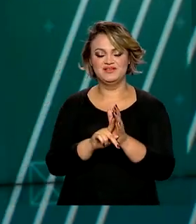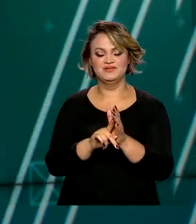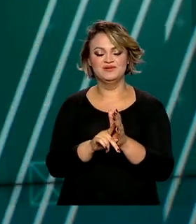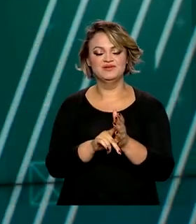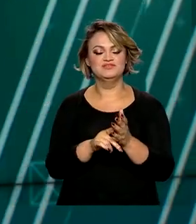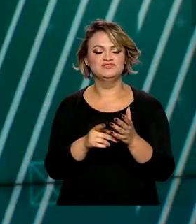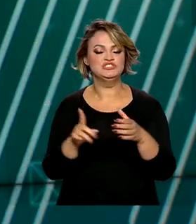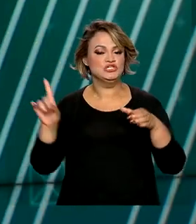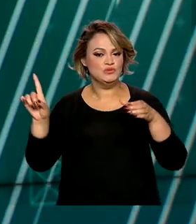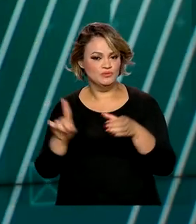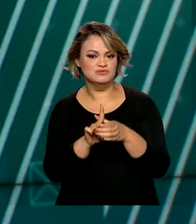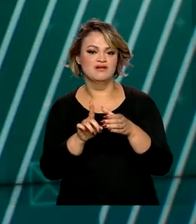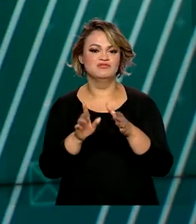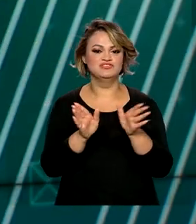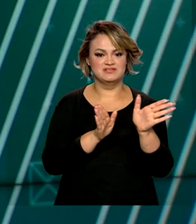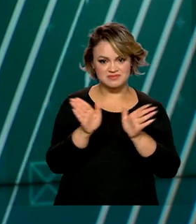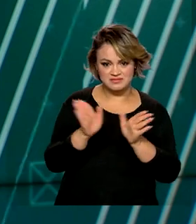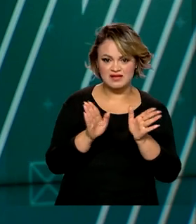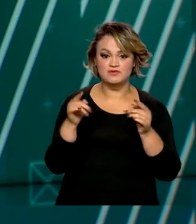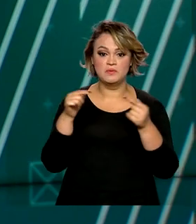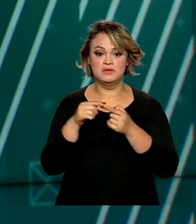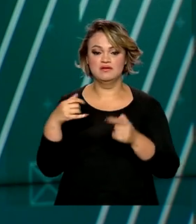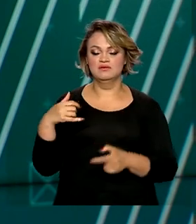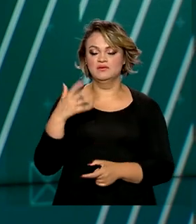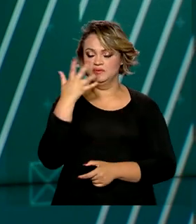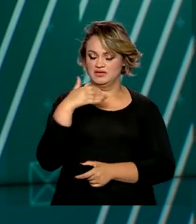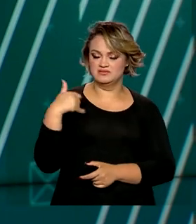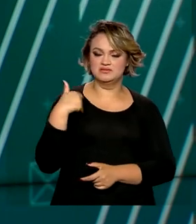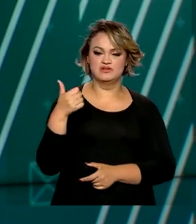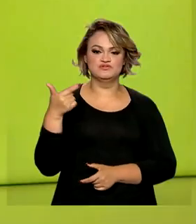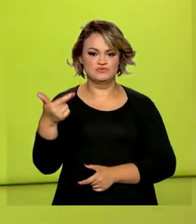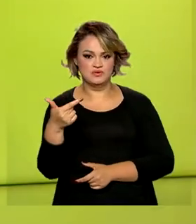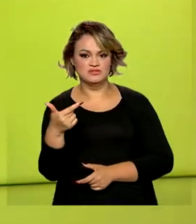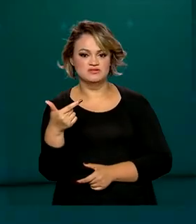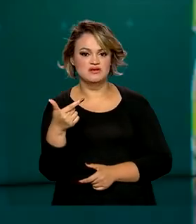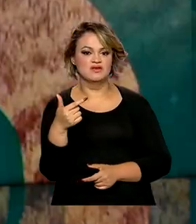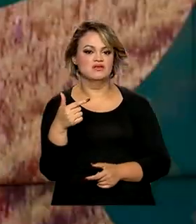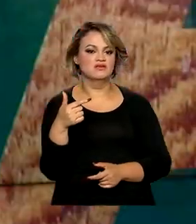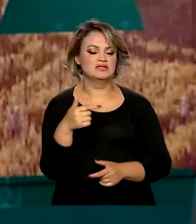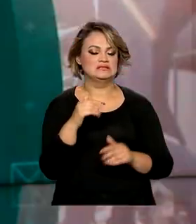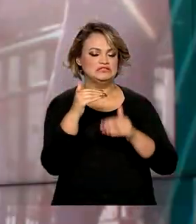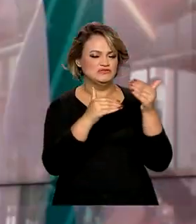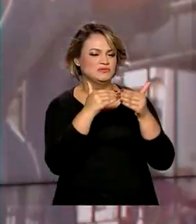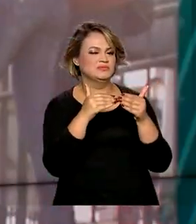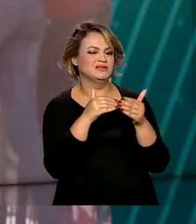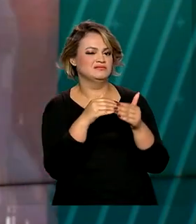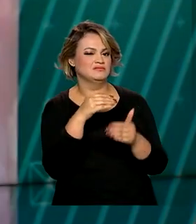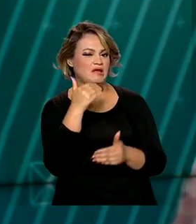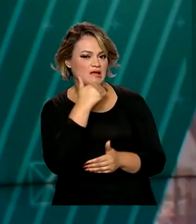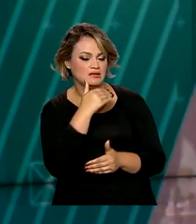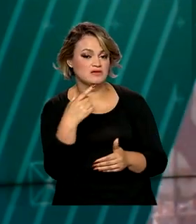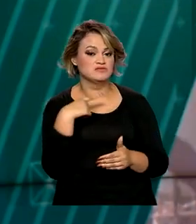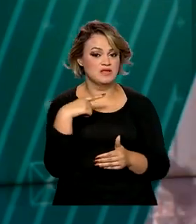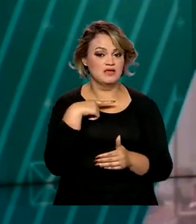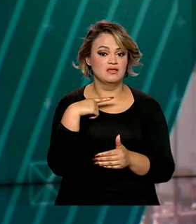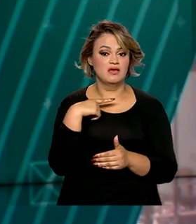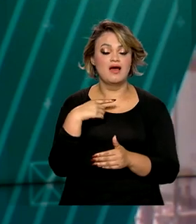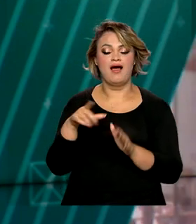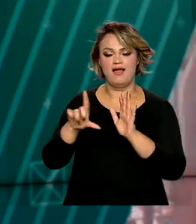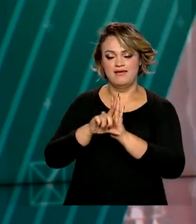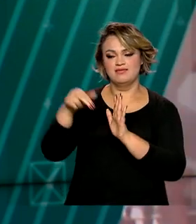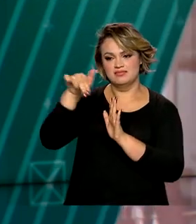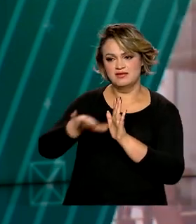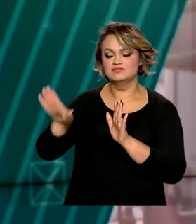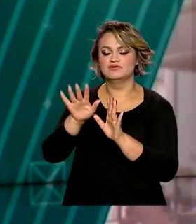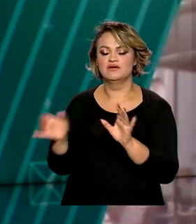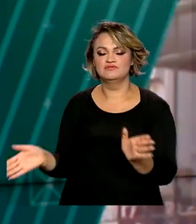e voltado também para crianças a partir de dois anos, com atraso no desenvolvimento, foi viabilizado com recursos da Lei Nacional